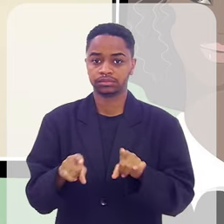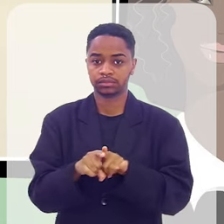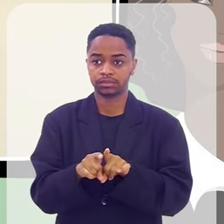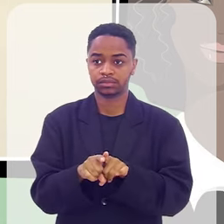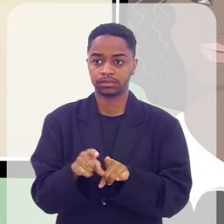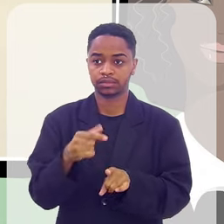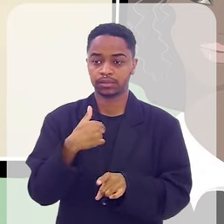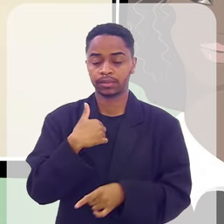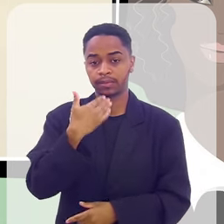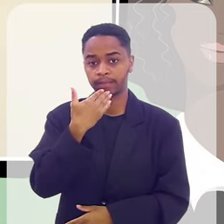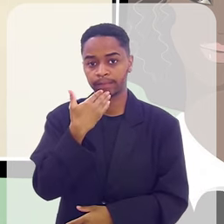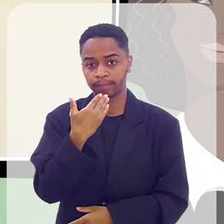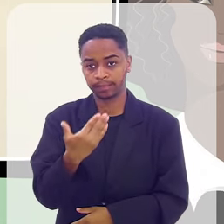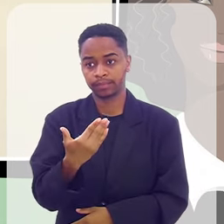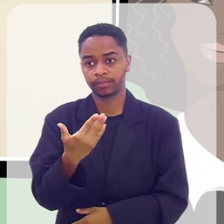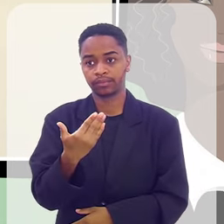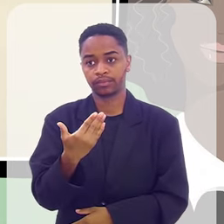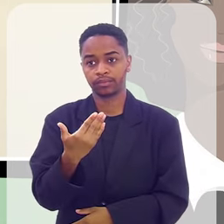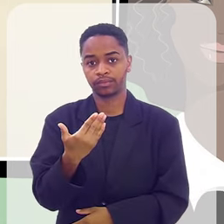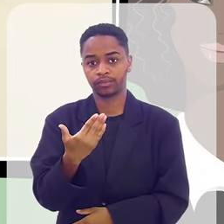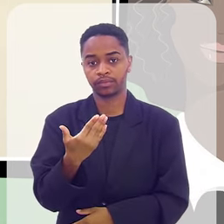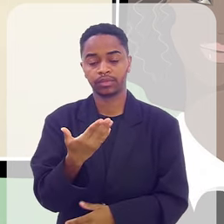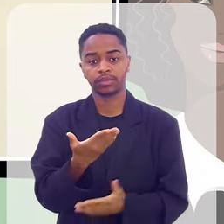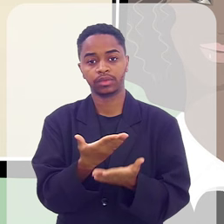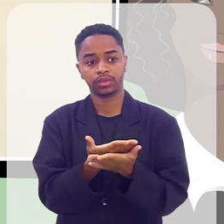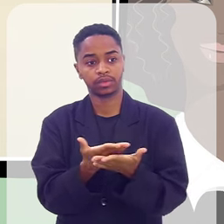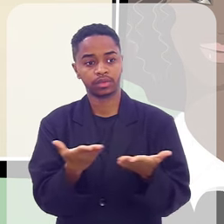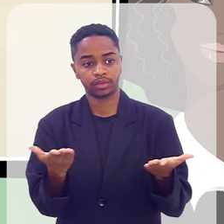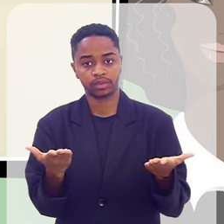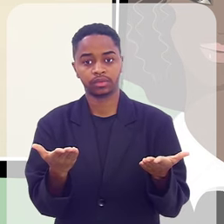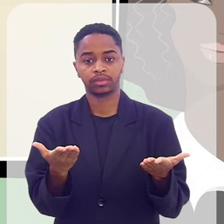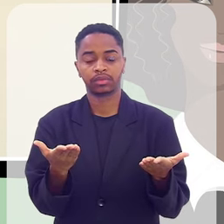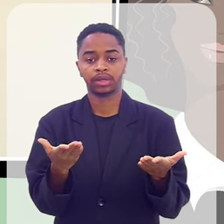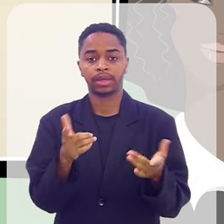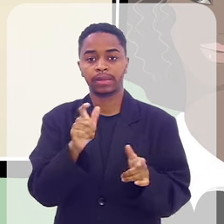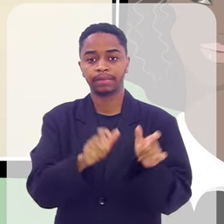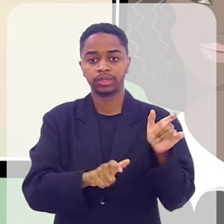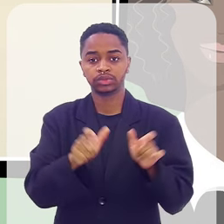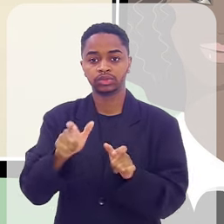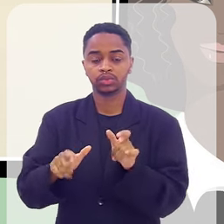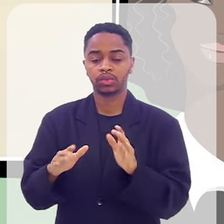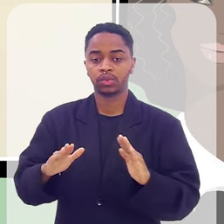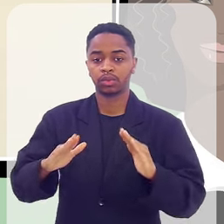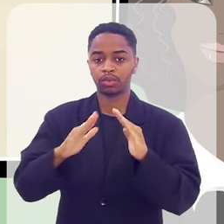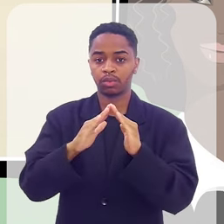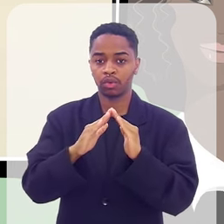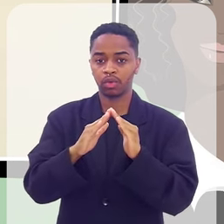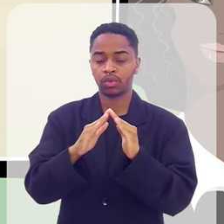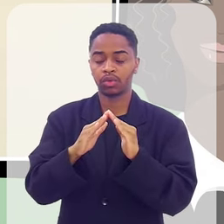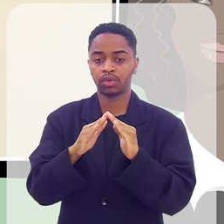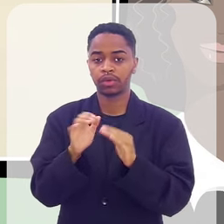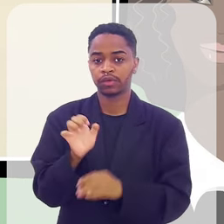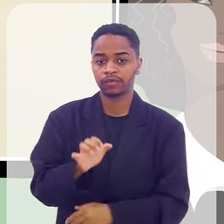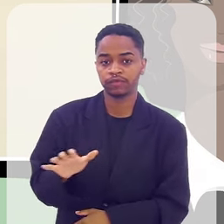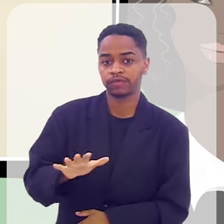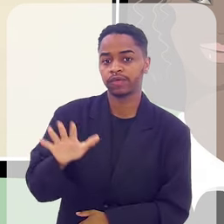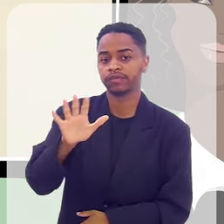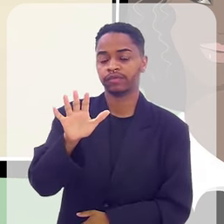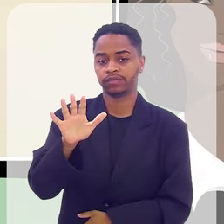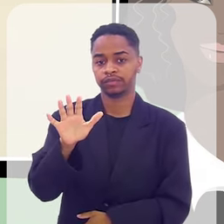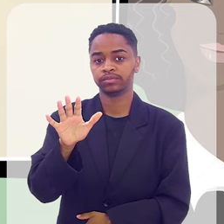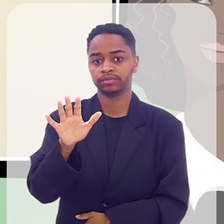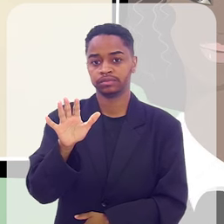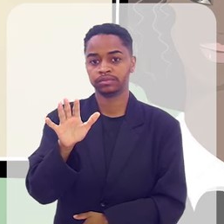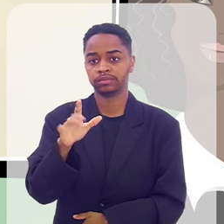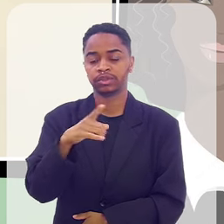com amor para o próximo, pessoas que moram em comunidade, em